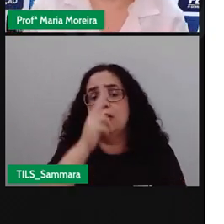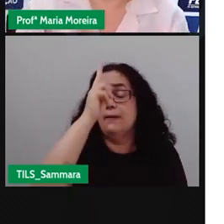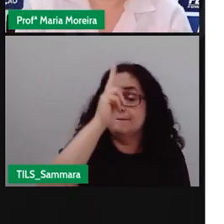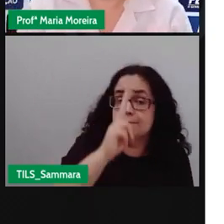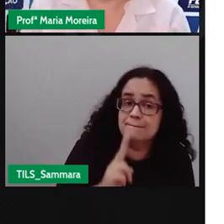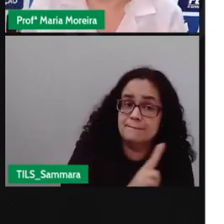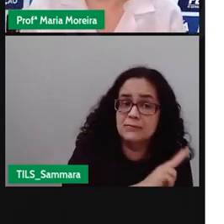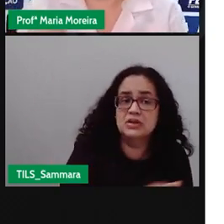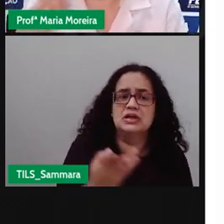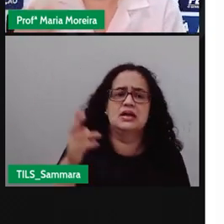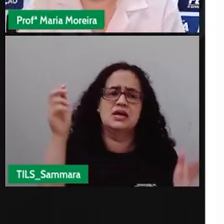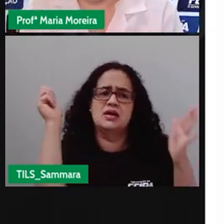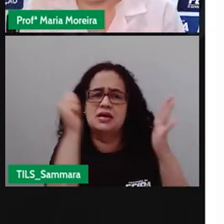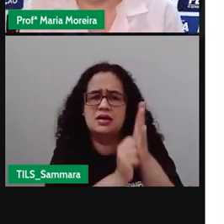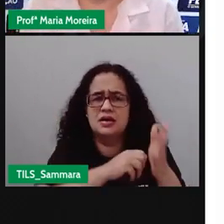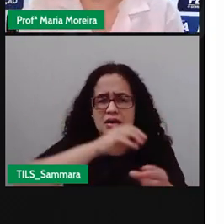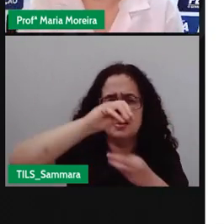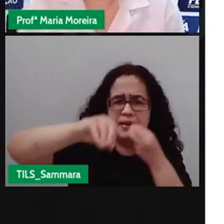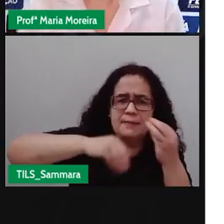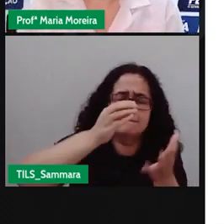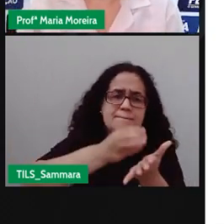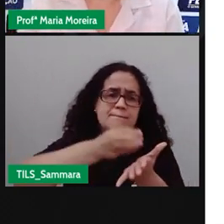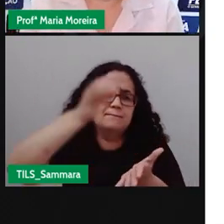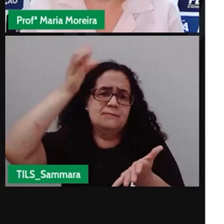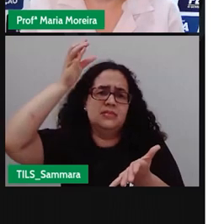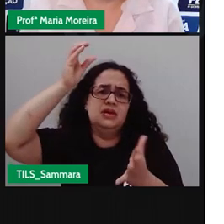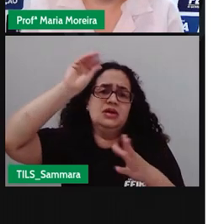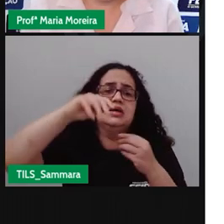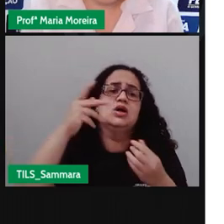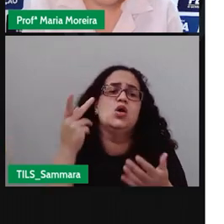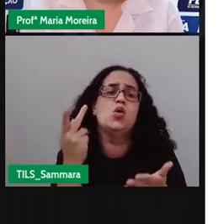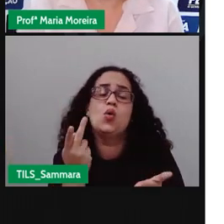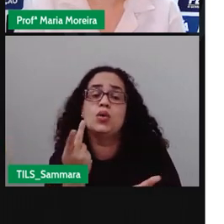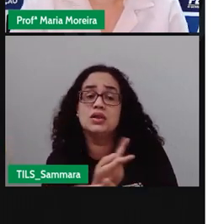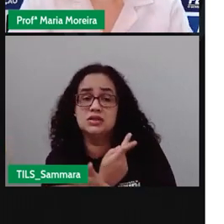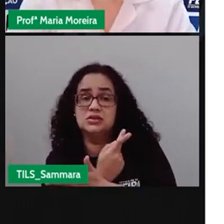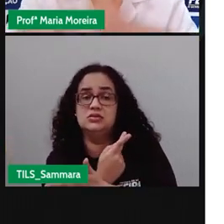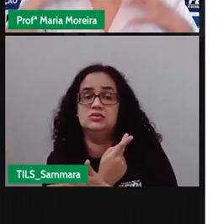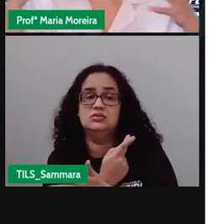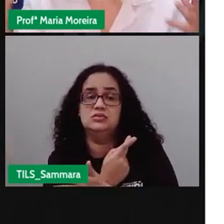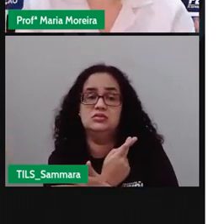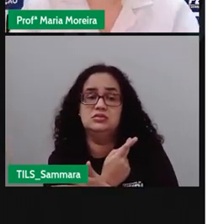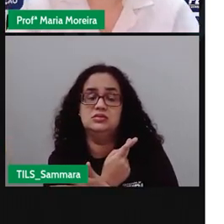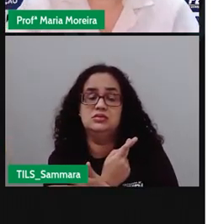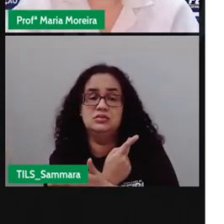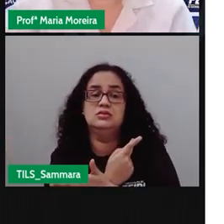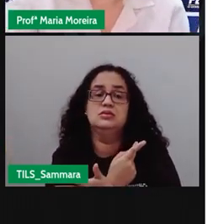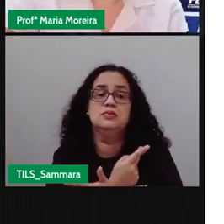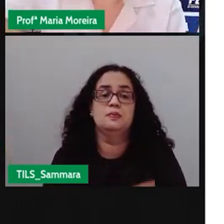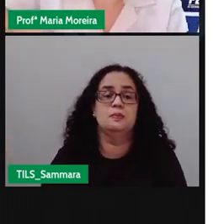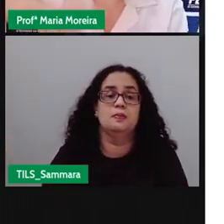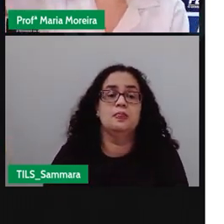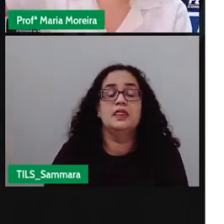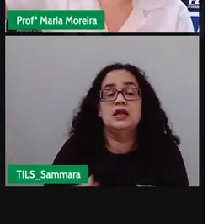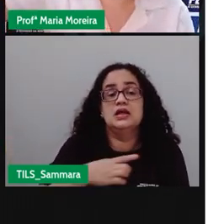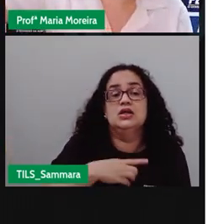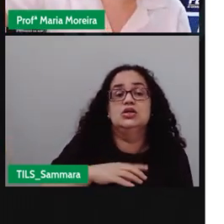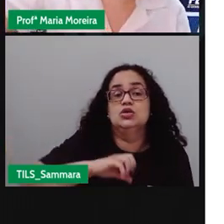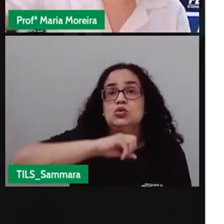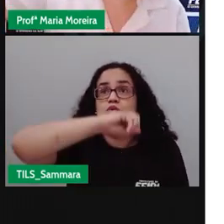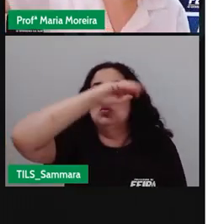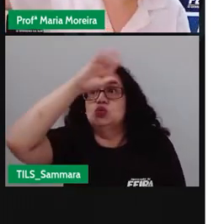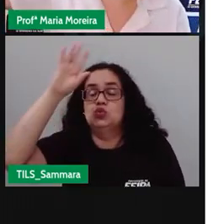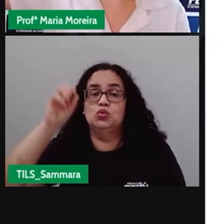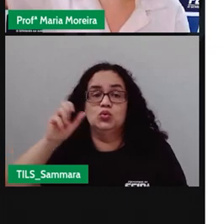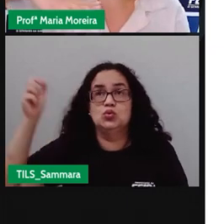decidiu quebrar os vidros para misturar com argamassa. Para que acontecesse o quê? Para que acontecesse, né? Aquela ilusão de